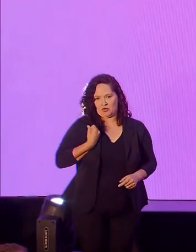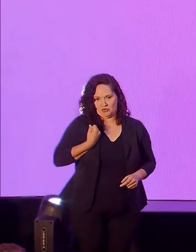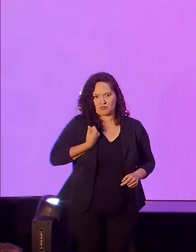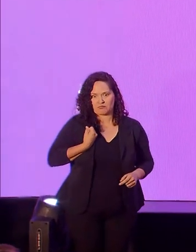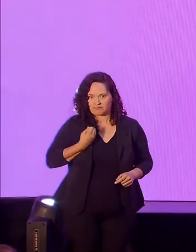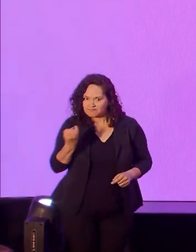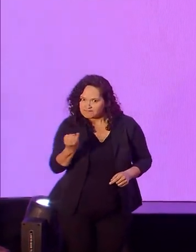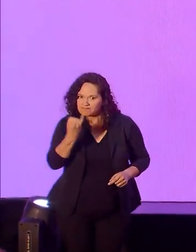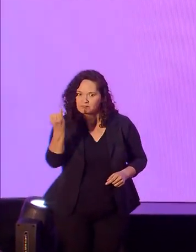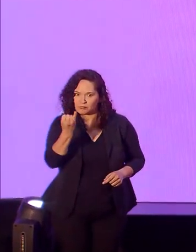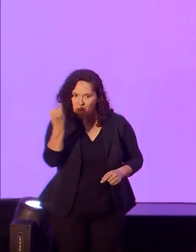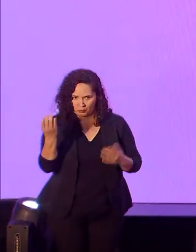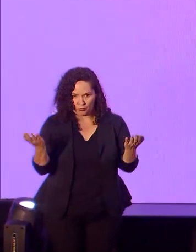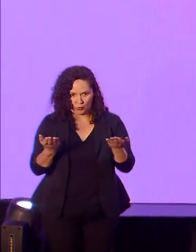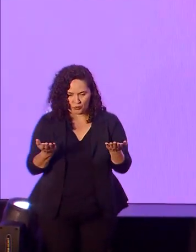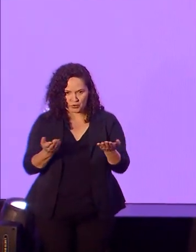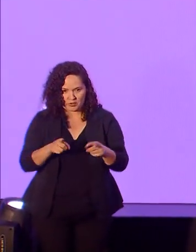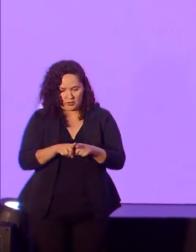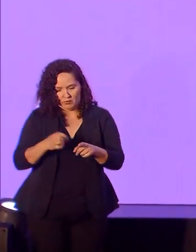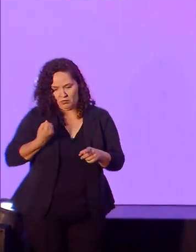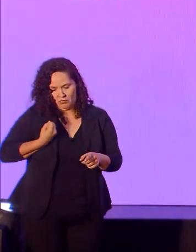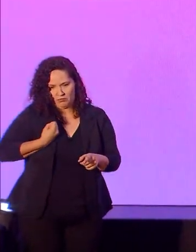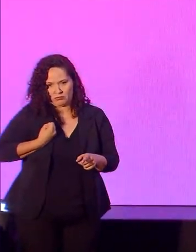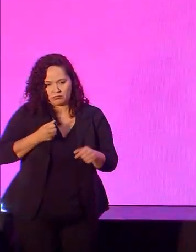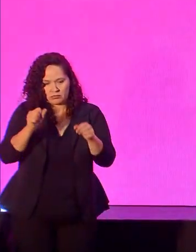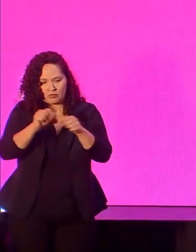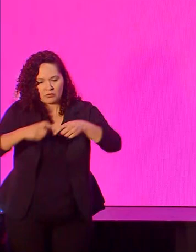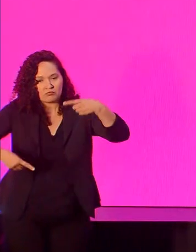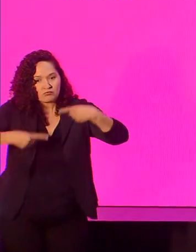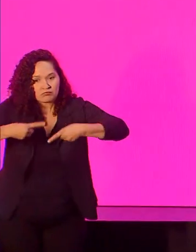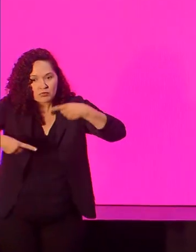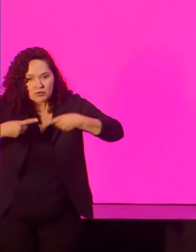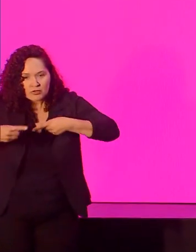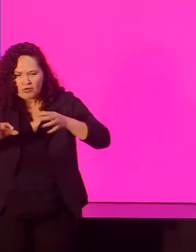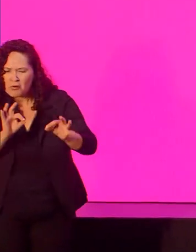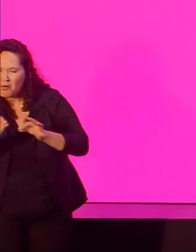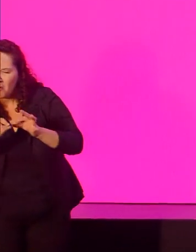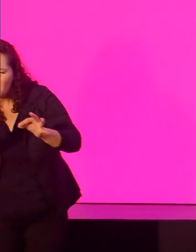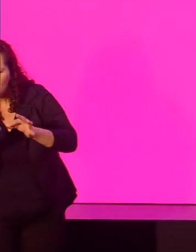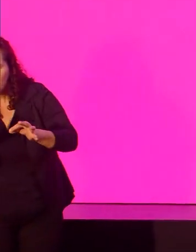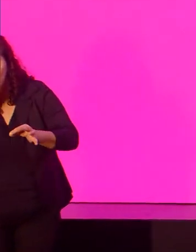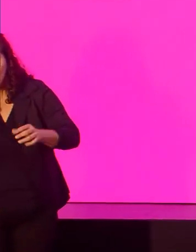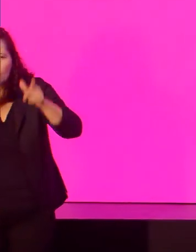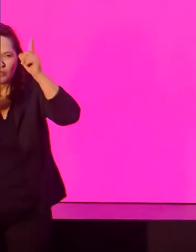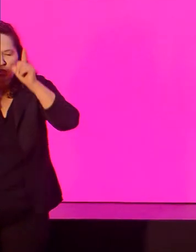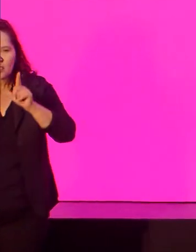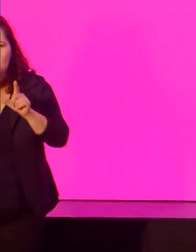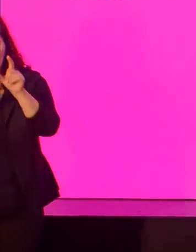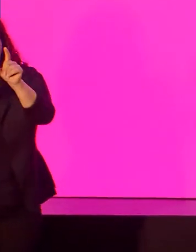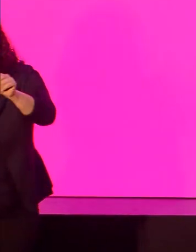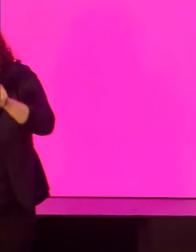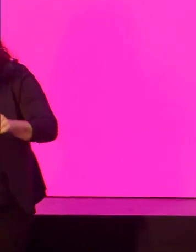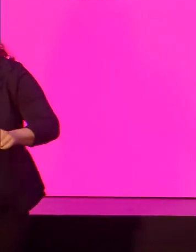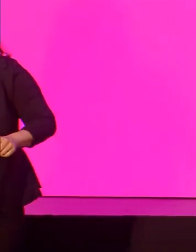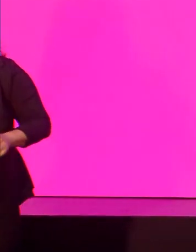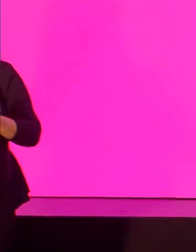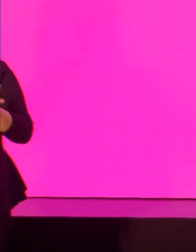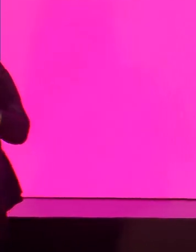isso é muito importante nos dias de hoje, para gente ter dados para, então, fazer políticas mais assertivas e conseguir tomar decisões ainda melhores.